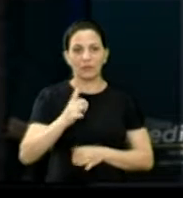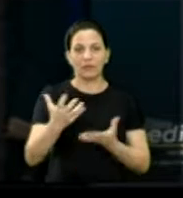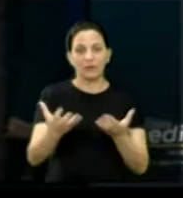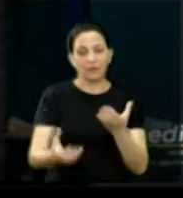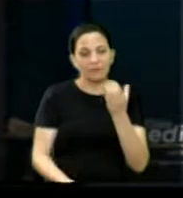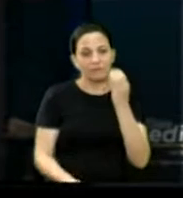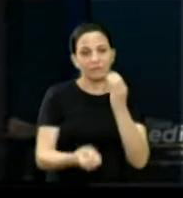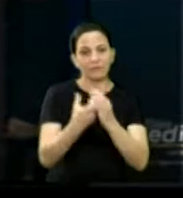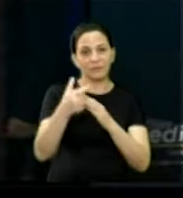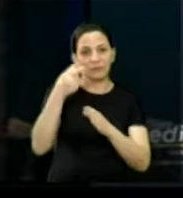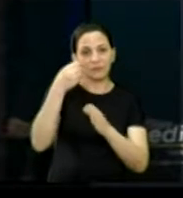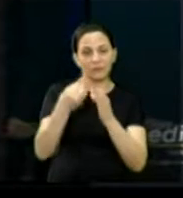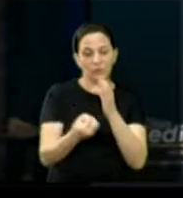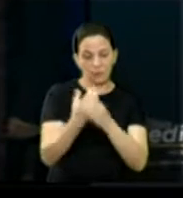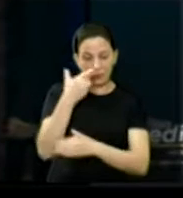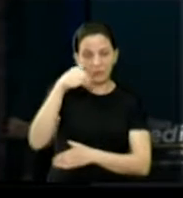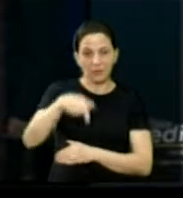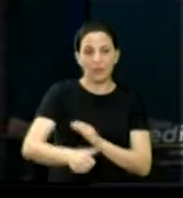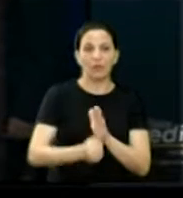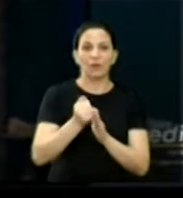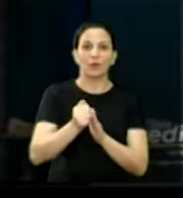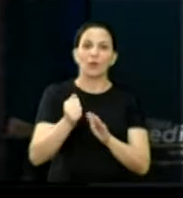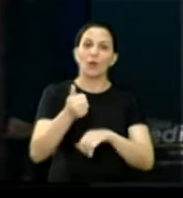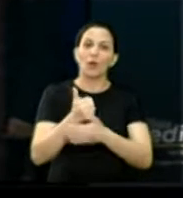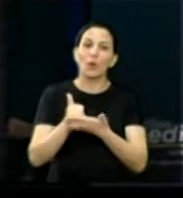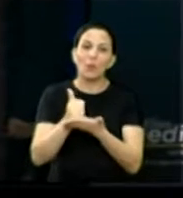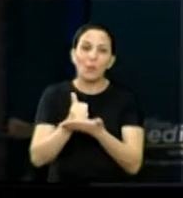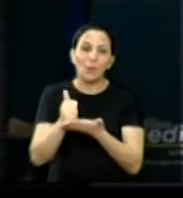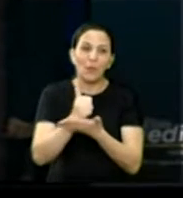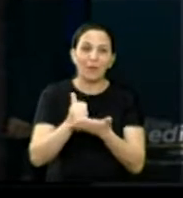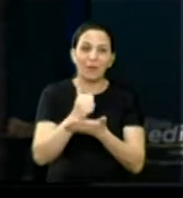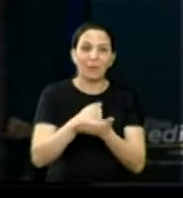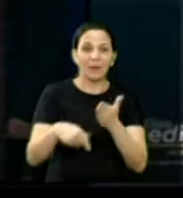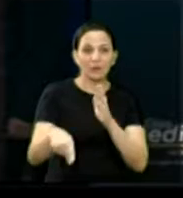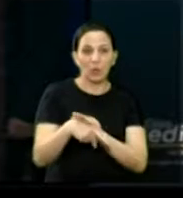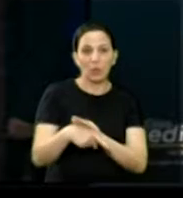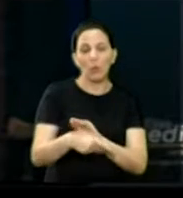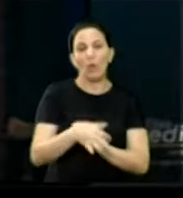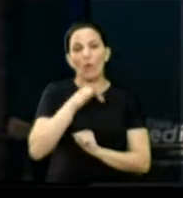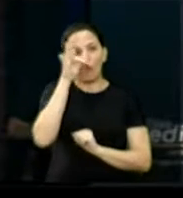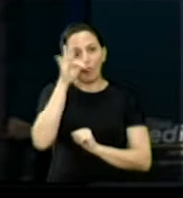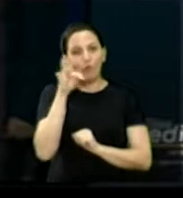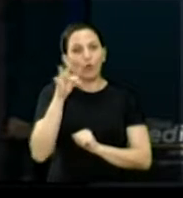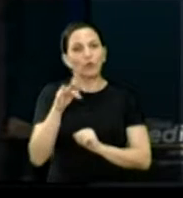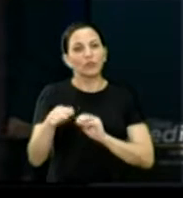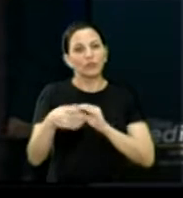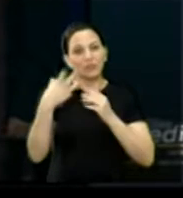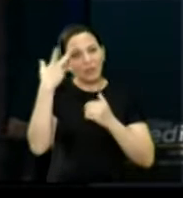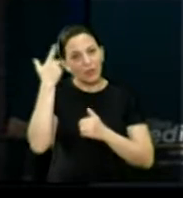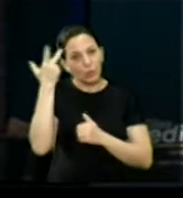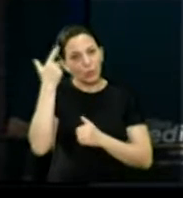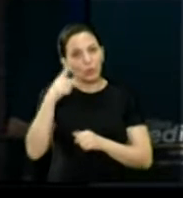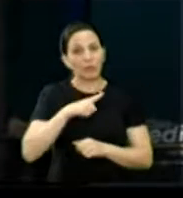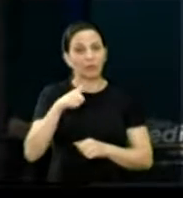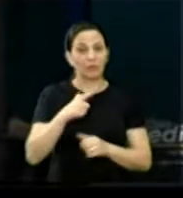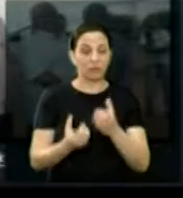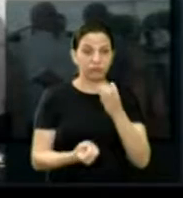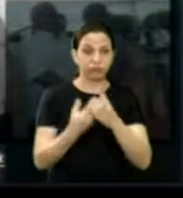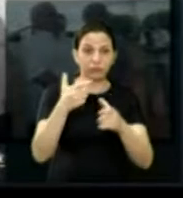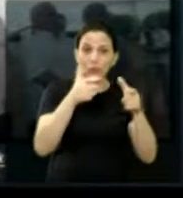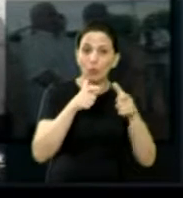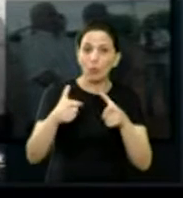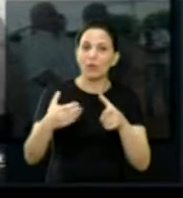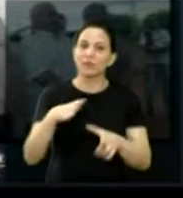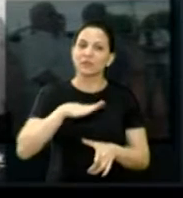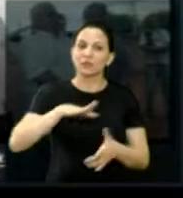implantar, aqui na nossa cidade, uma farmácia de plantas medicinais, como já foi implantado em vários locais, várias